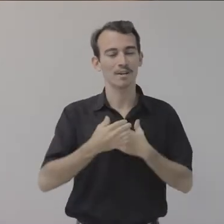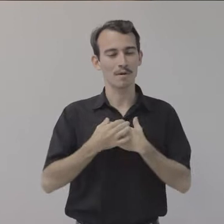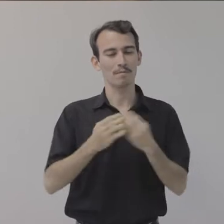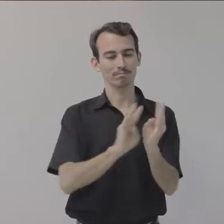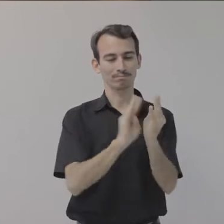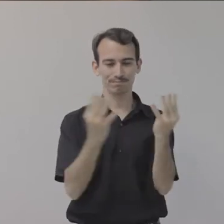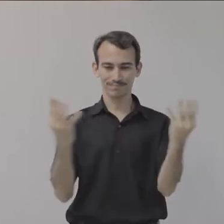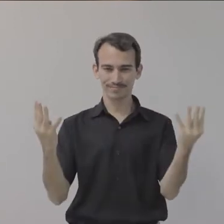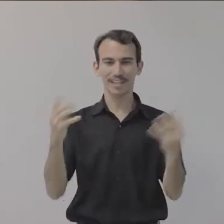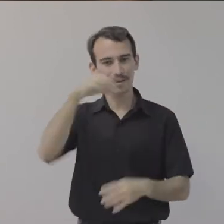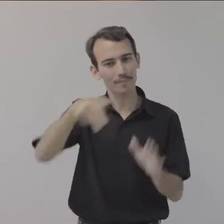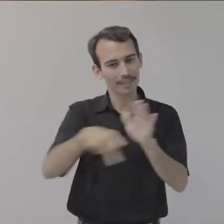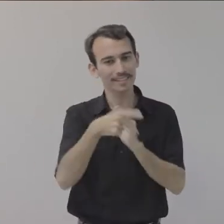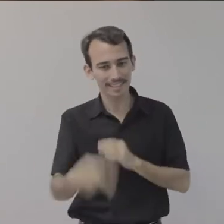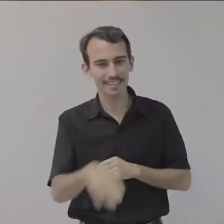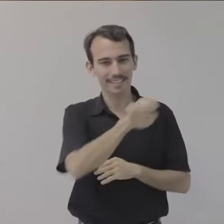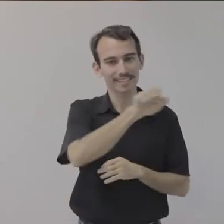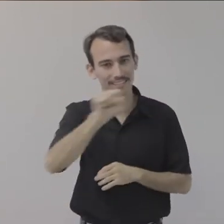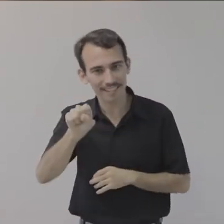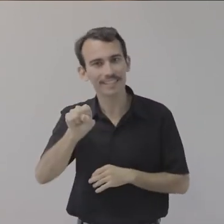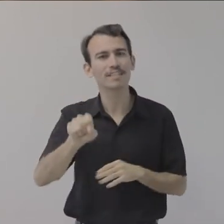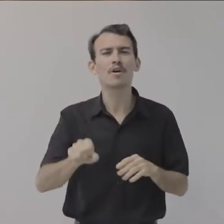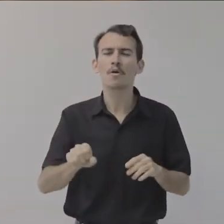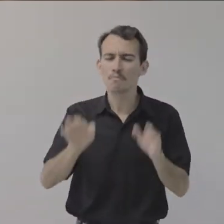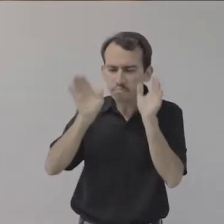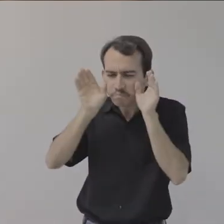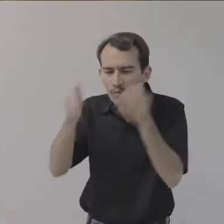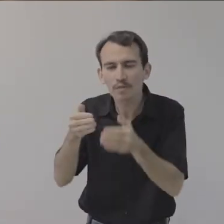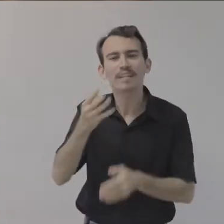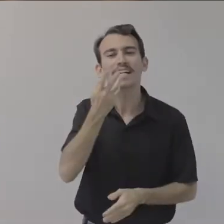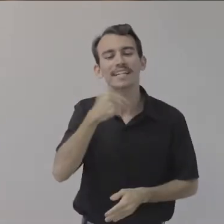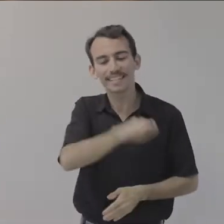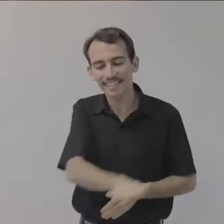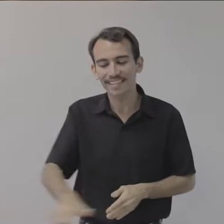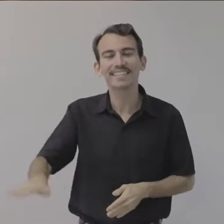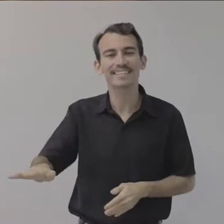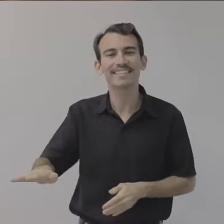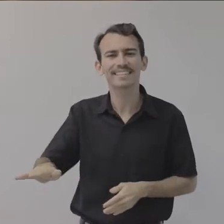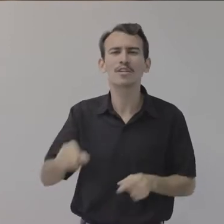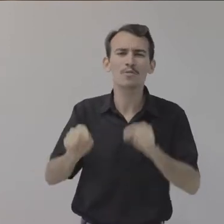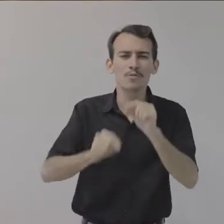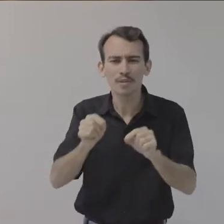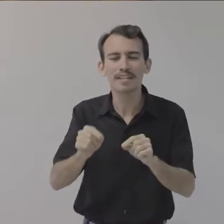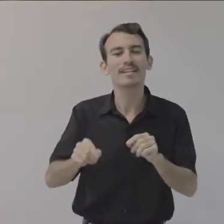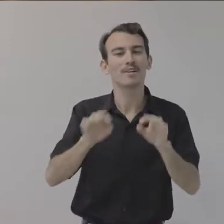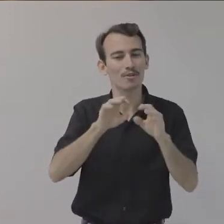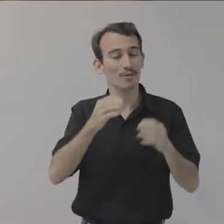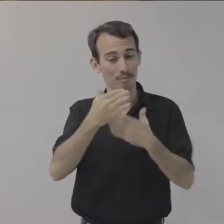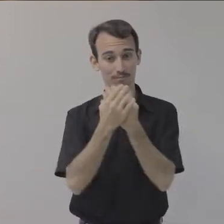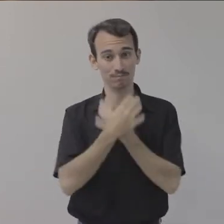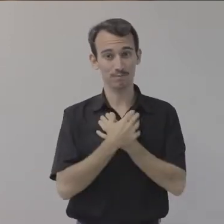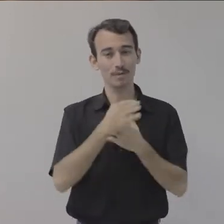Sinfônica do Espírito Santo apresenta um programa especialmente voltado para as crianças no teatro universitário. É a série Concertos para a Família.